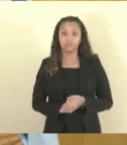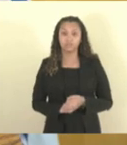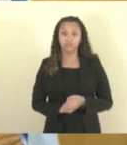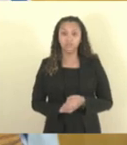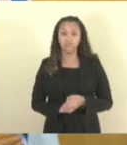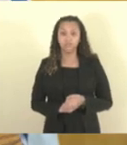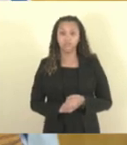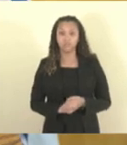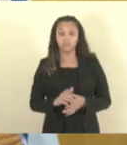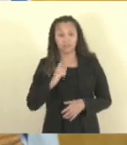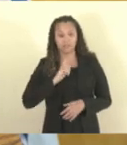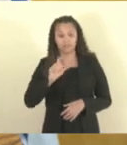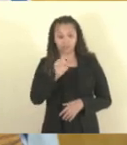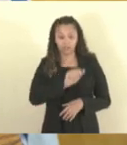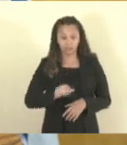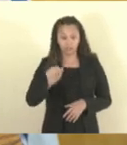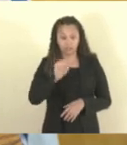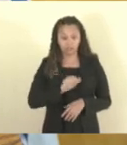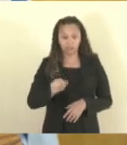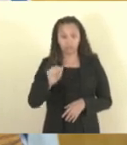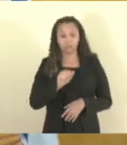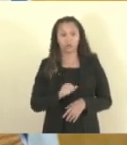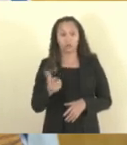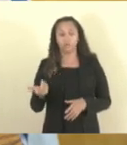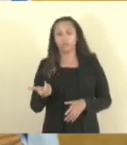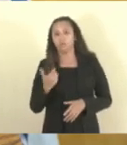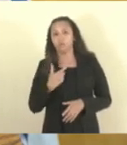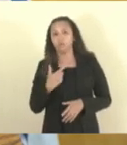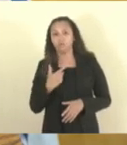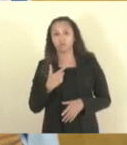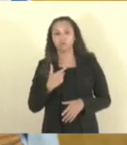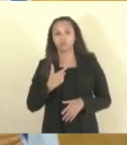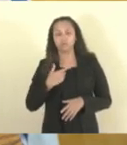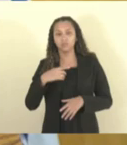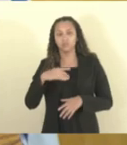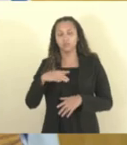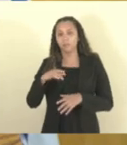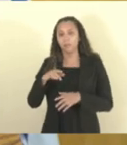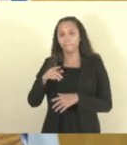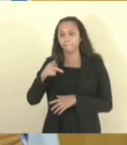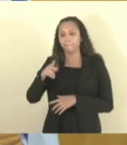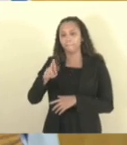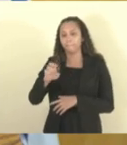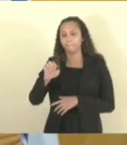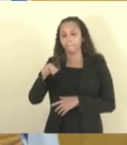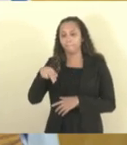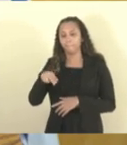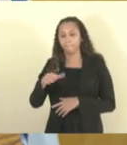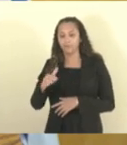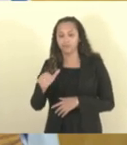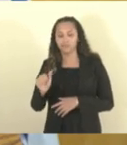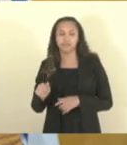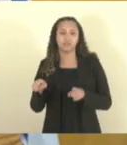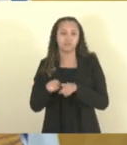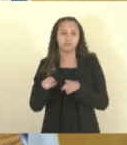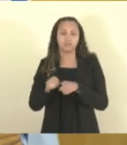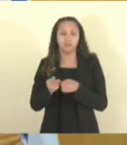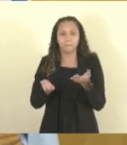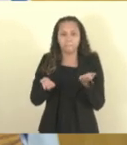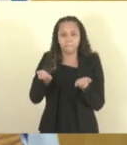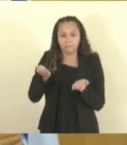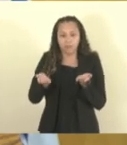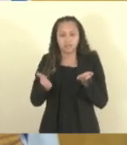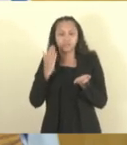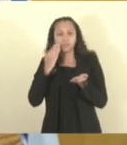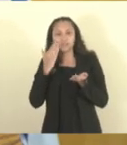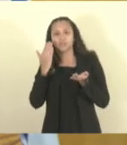associações de uma prensa nova, de uma balança que é necessária para fazer a medição da produtividade do